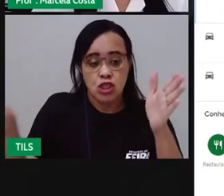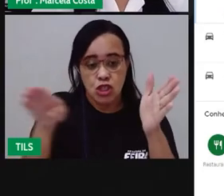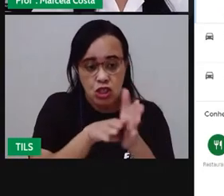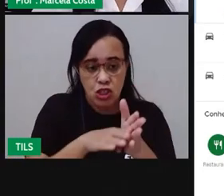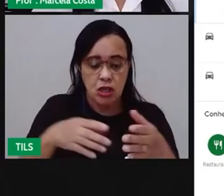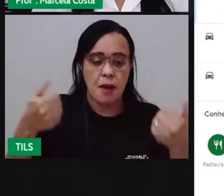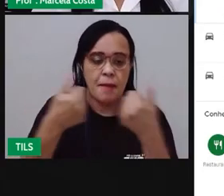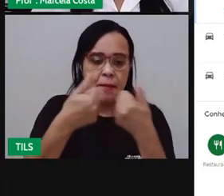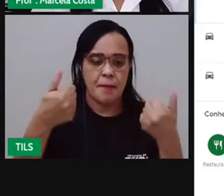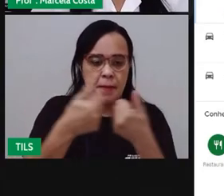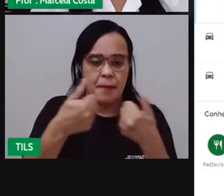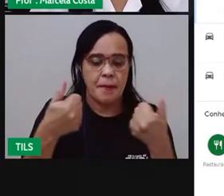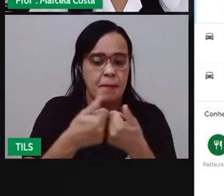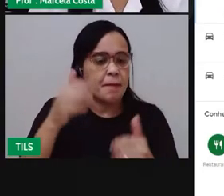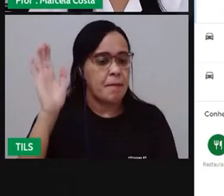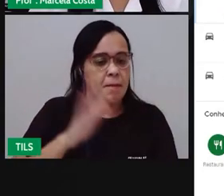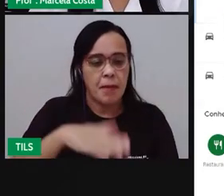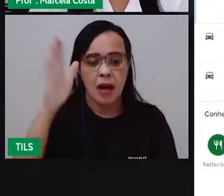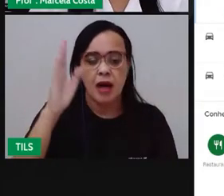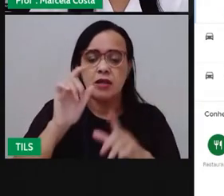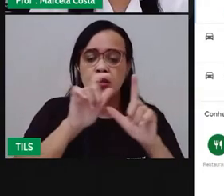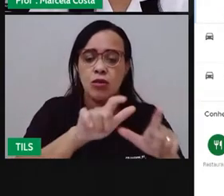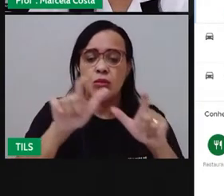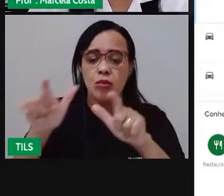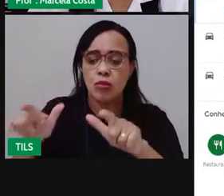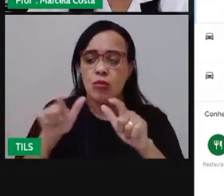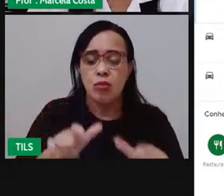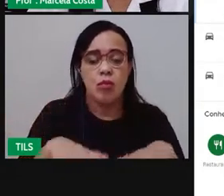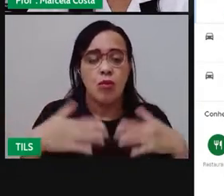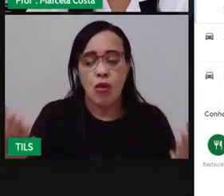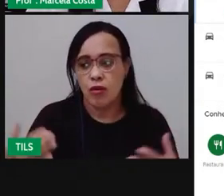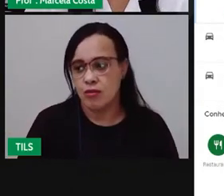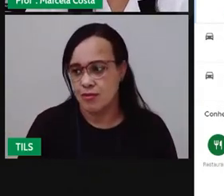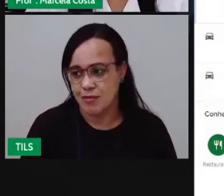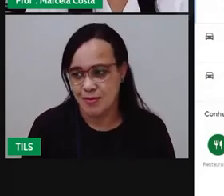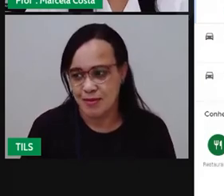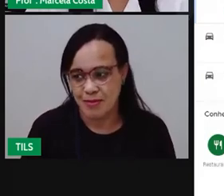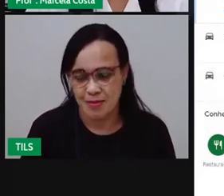Secretaria Municipal de Educação para o Parque da Cidade,